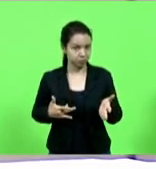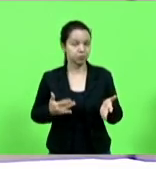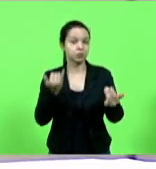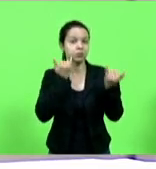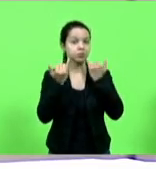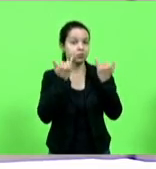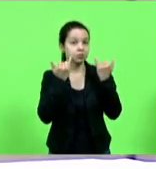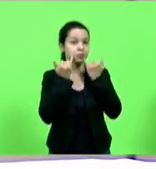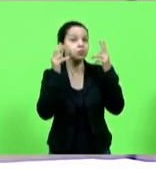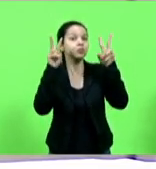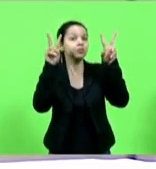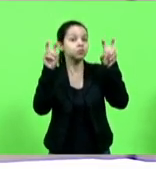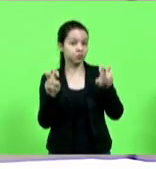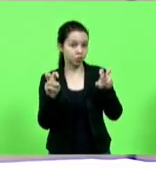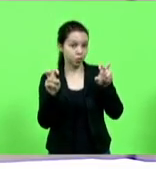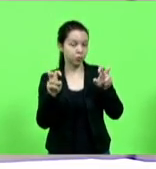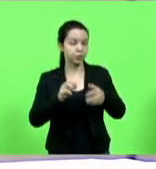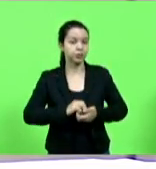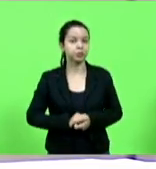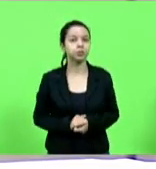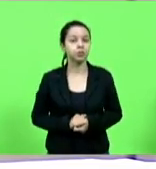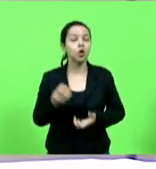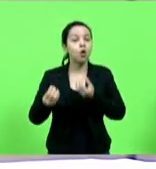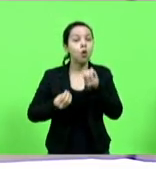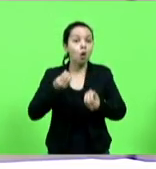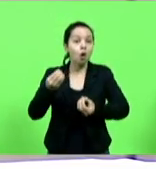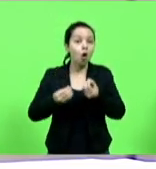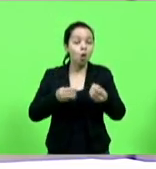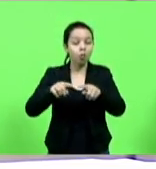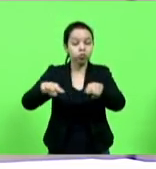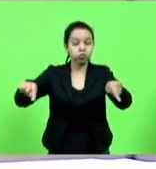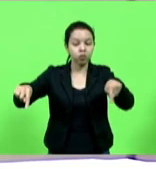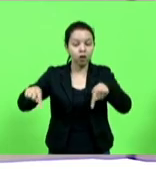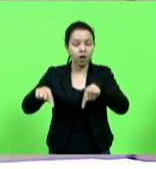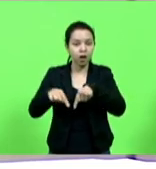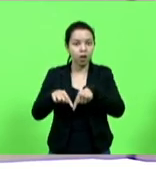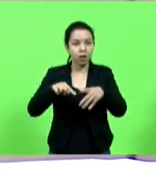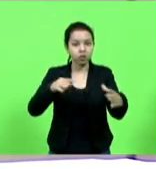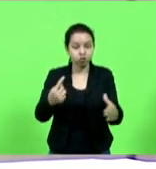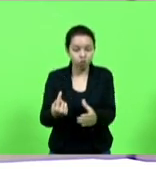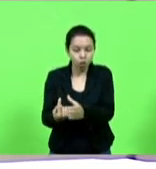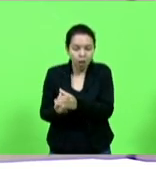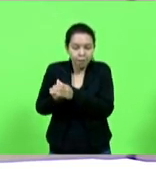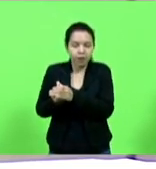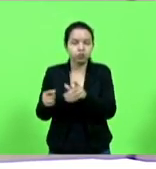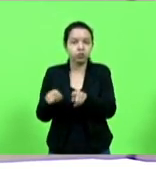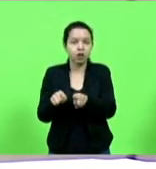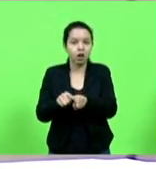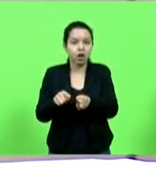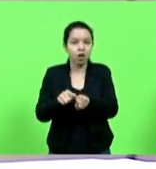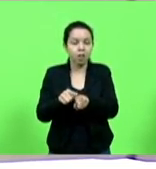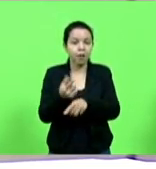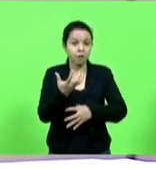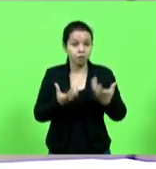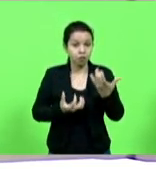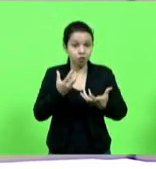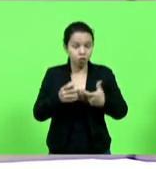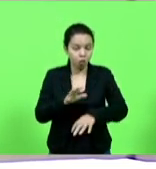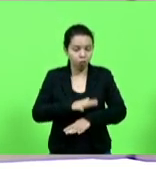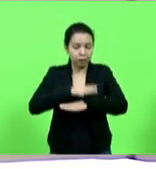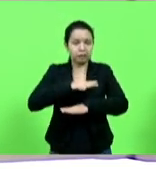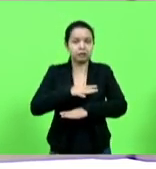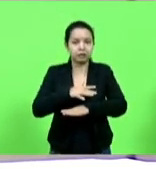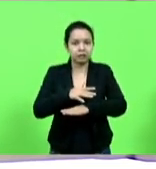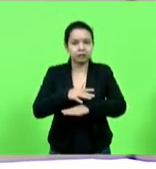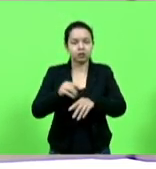funcionamento da ala de isolamento e da ala de queimados do hospital infantil Joana de Cusmão